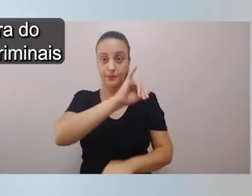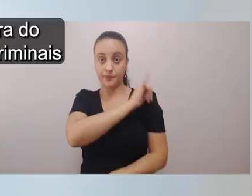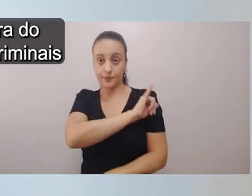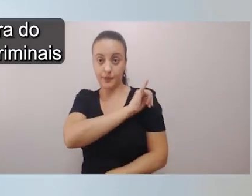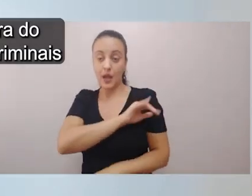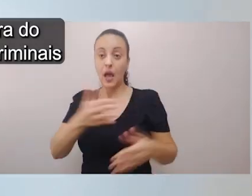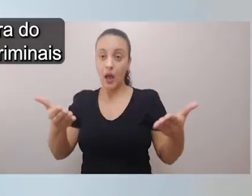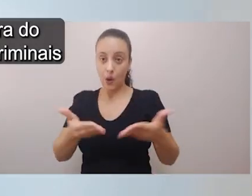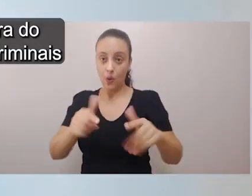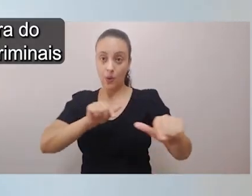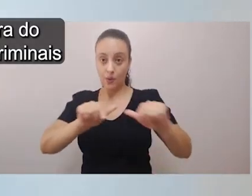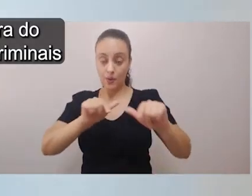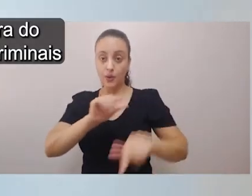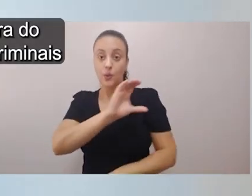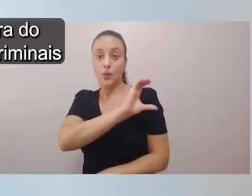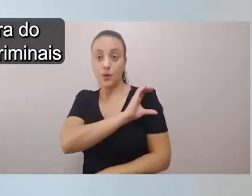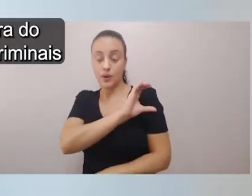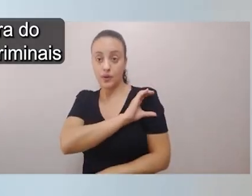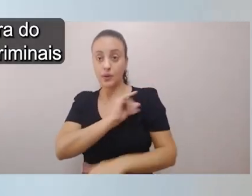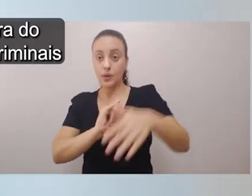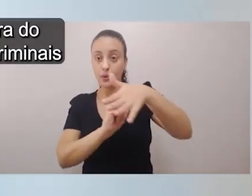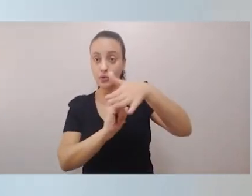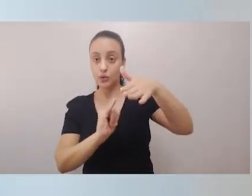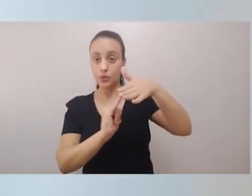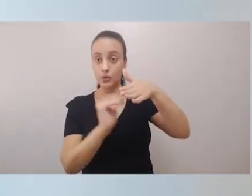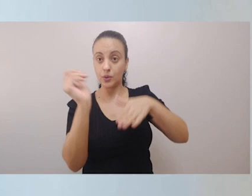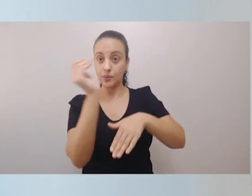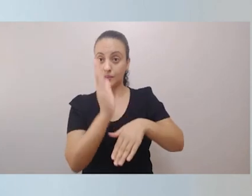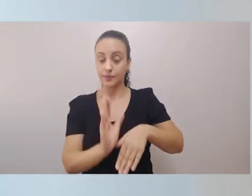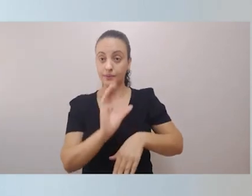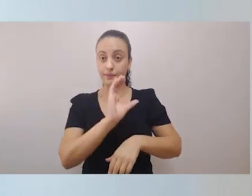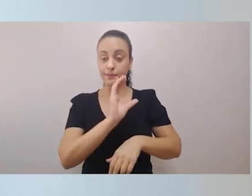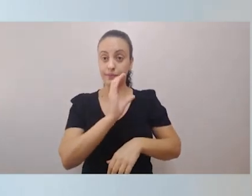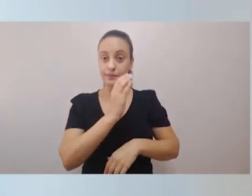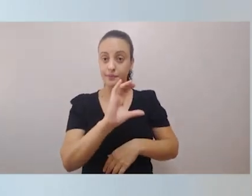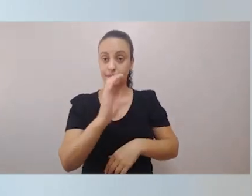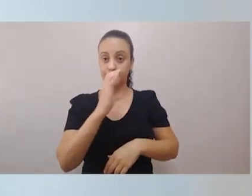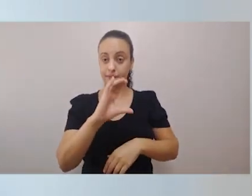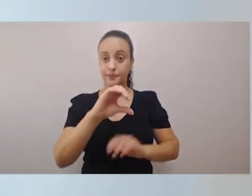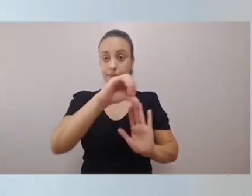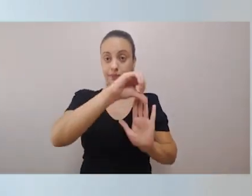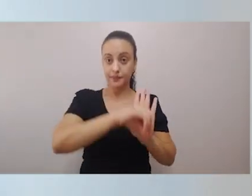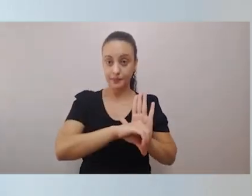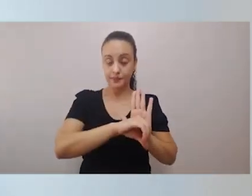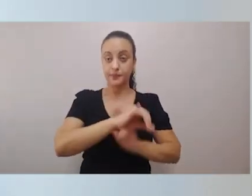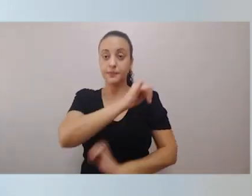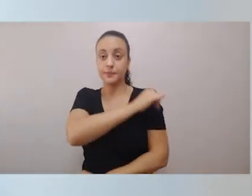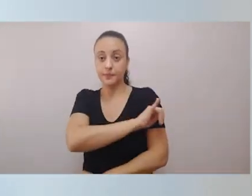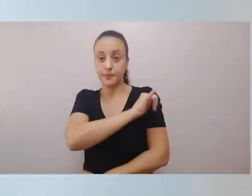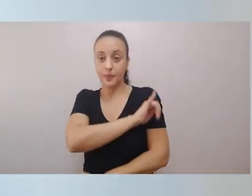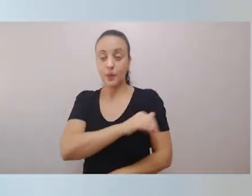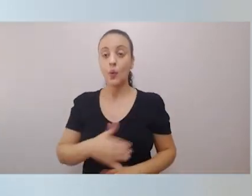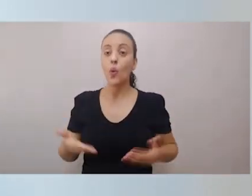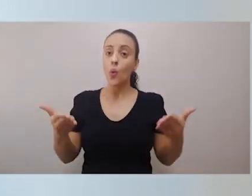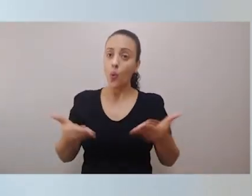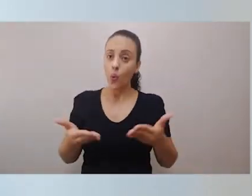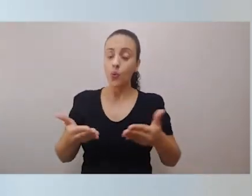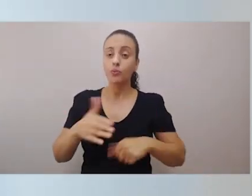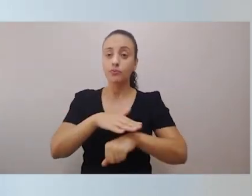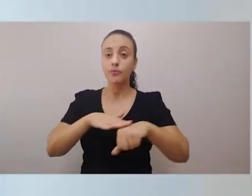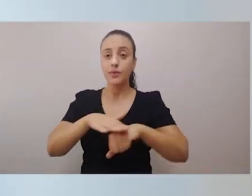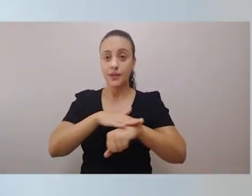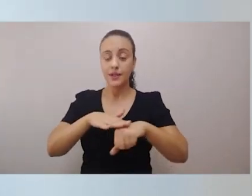coordenadora do Instituto Brasileiro de Ciências Criminais no Rio de Janeiro. Venho conversar com vocês sobre a gravidade da disseminação